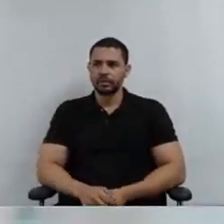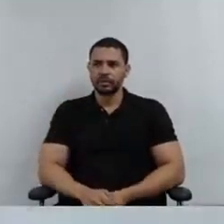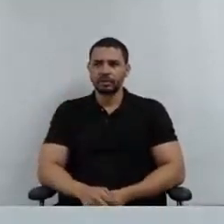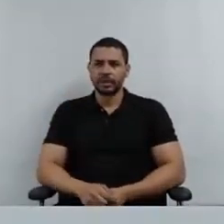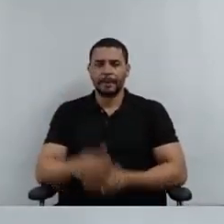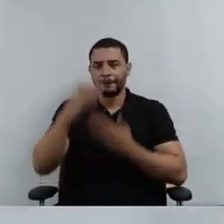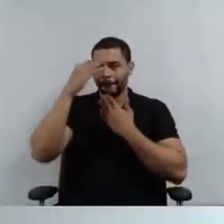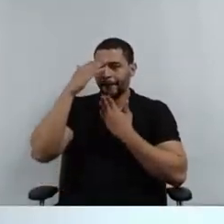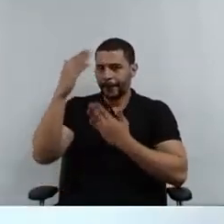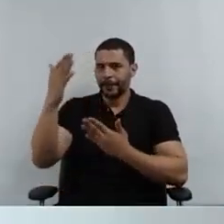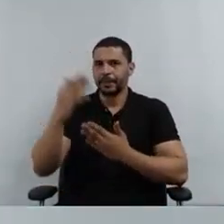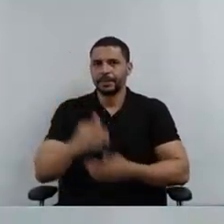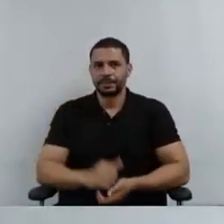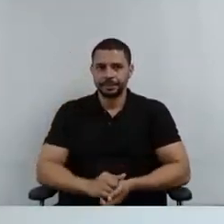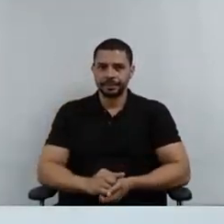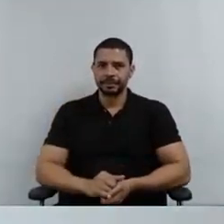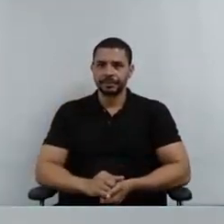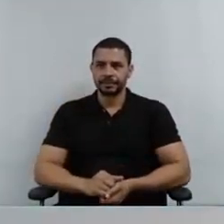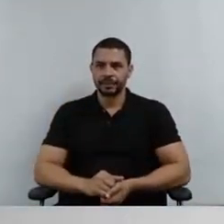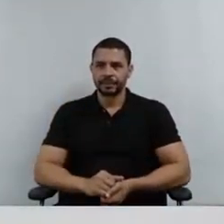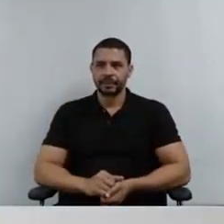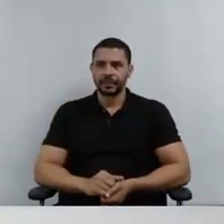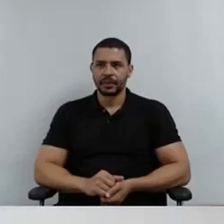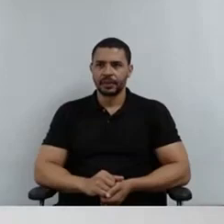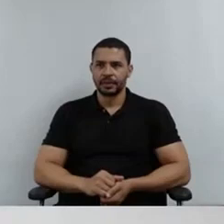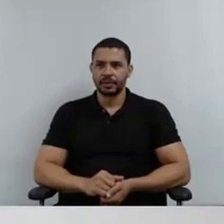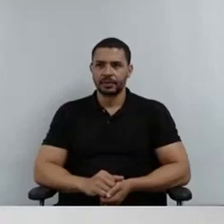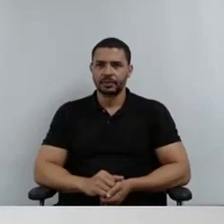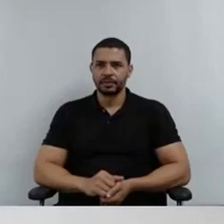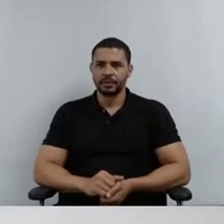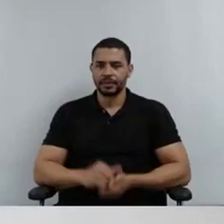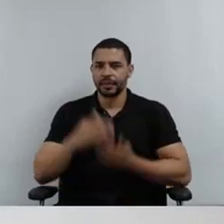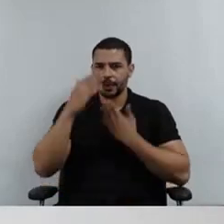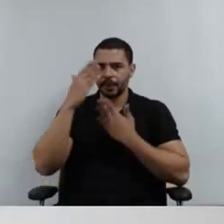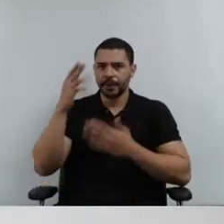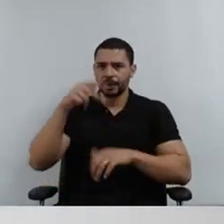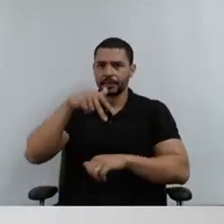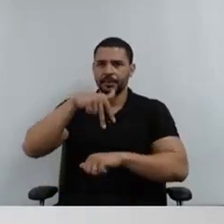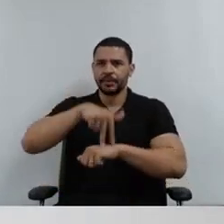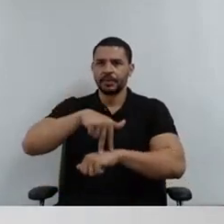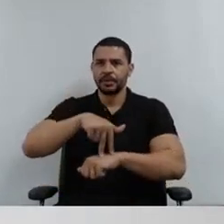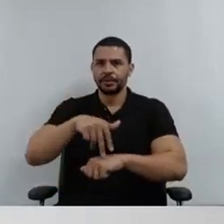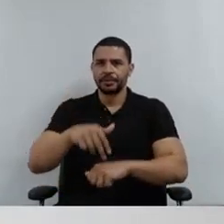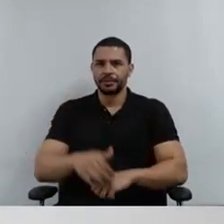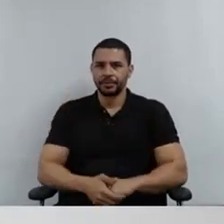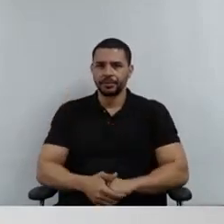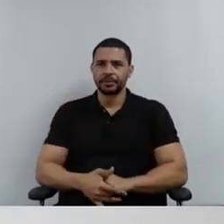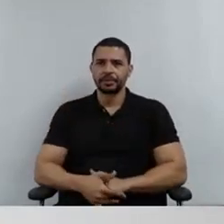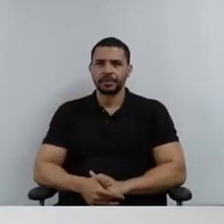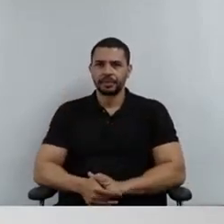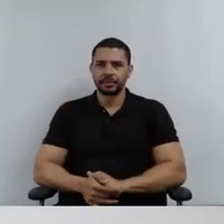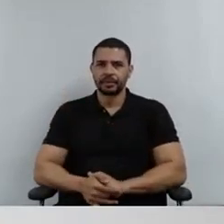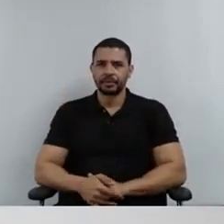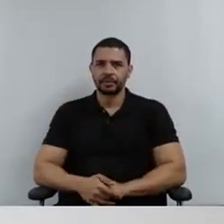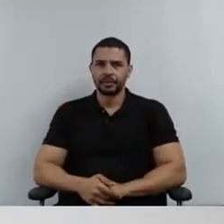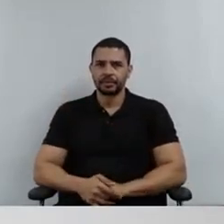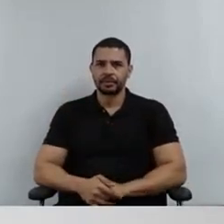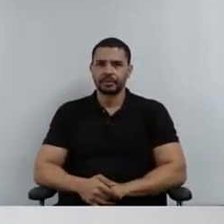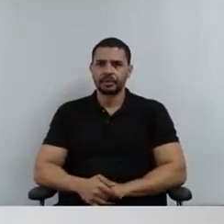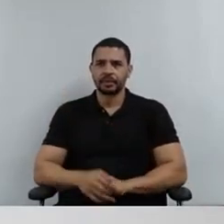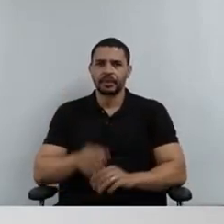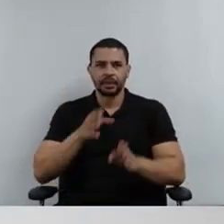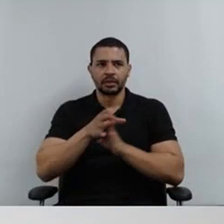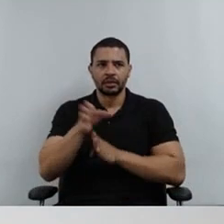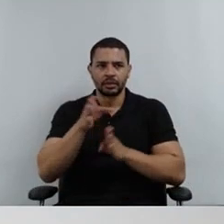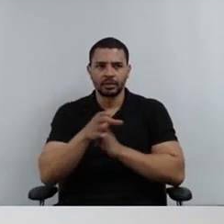Obrigado, senhora Rosemaria, pela participação também, pelo compartilhamento da demanda aqui do, enquanto conselheira,